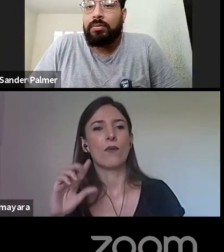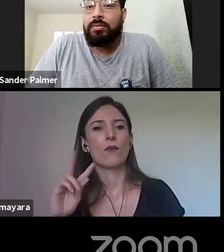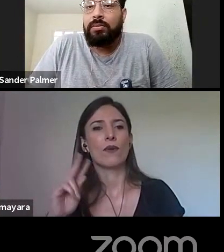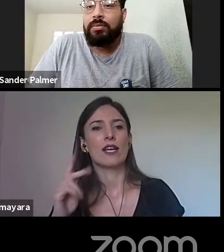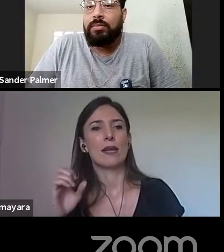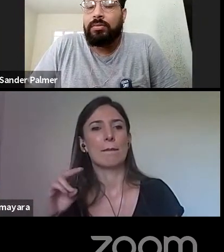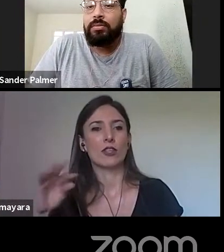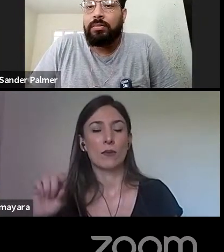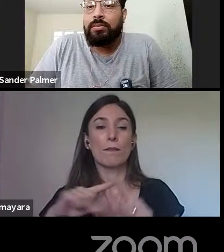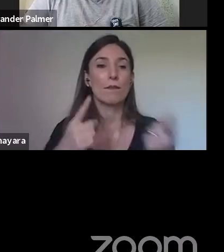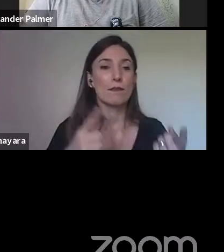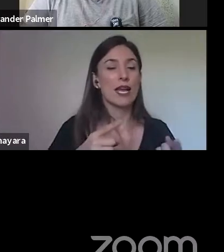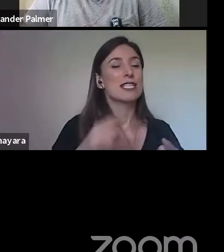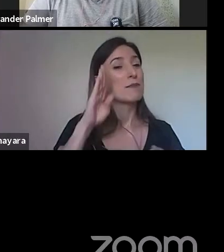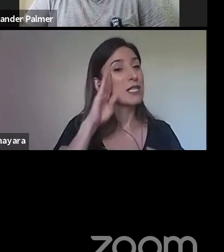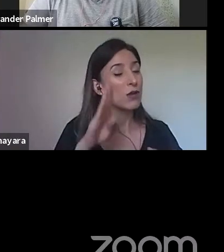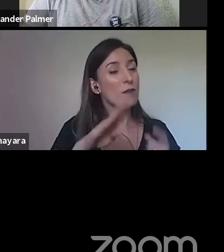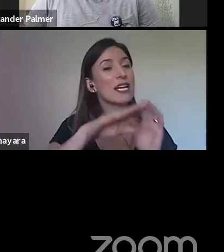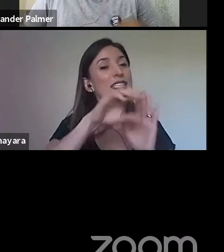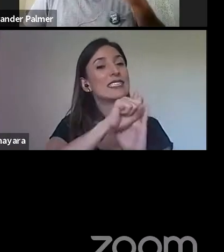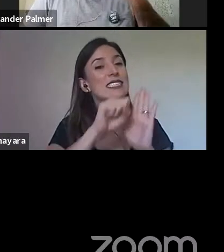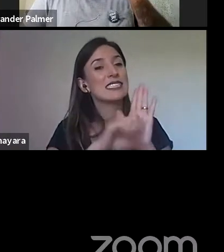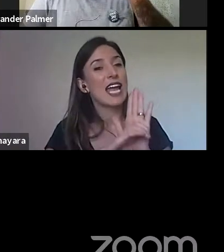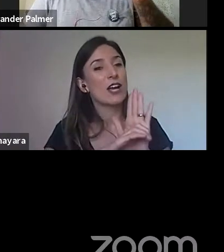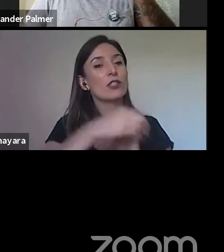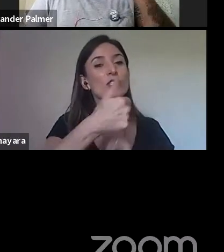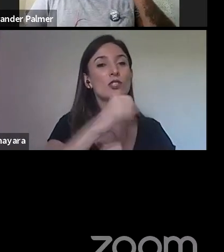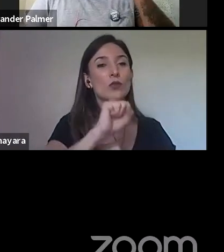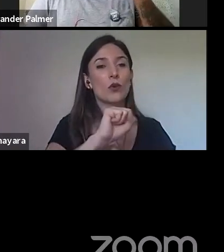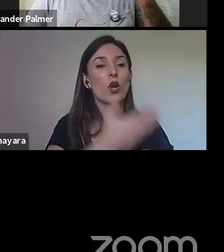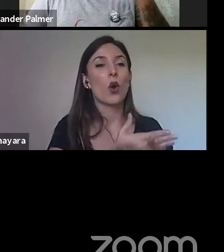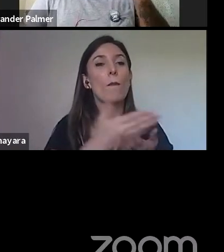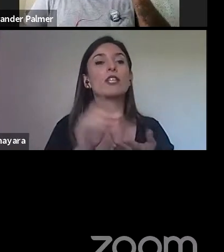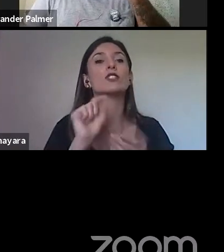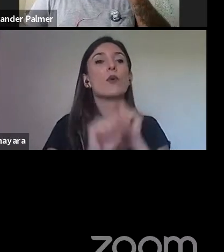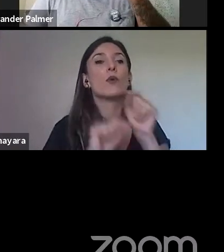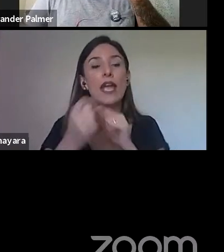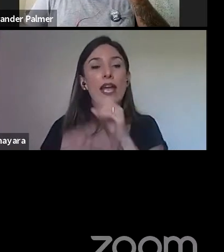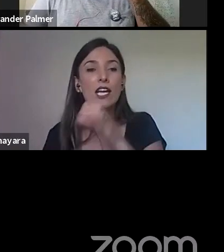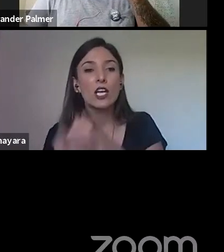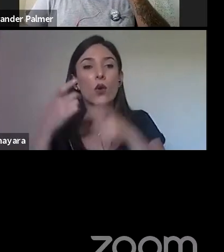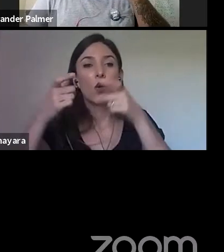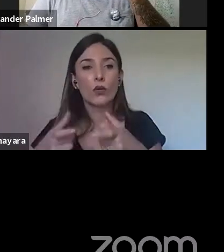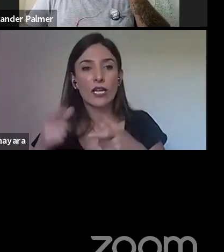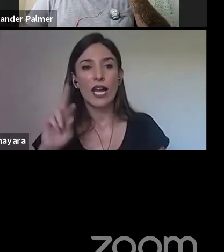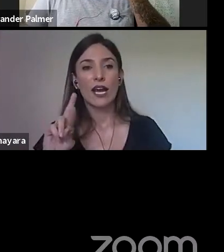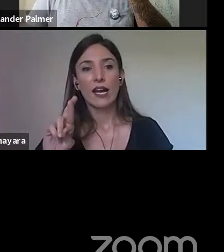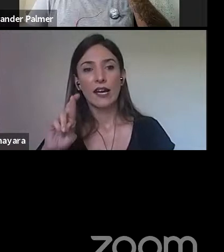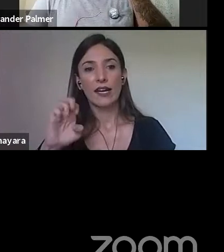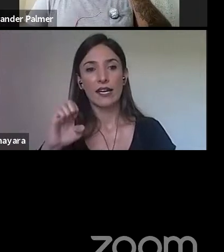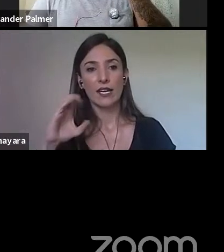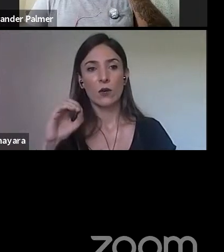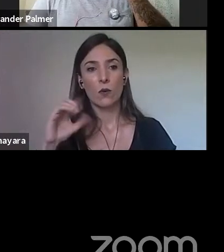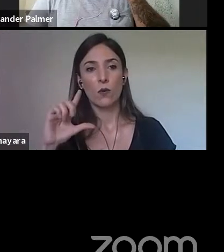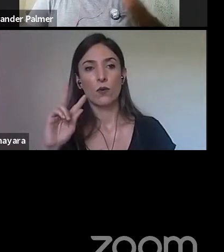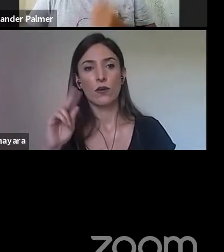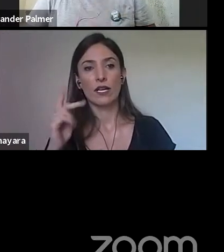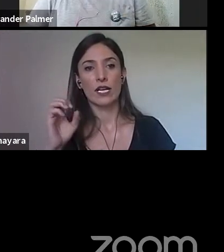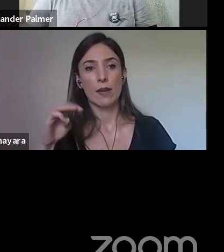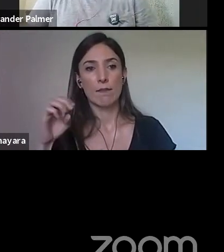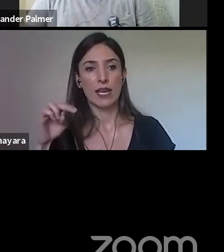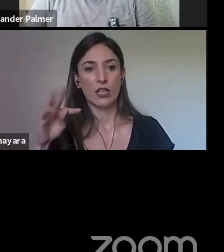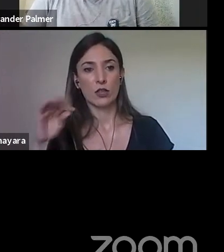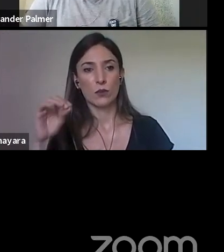começar a aparecer os primeiros recolhimentos que tem, mulheres recolhidas e que, anexo ao